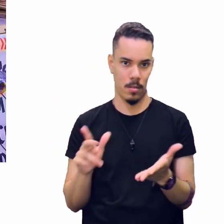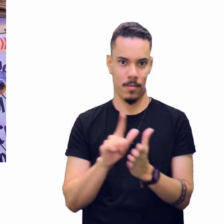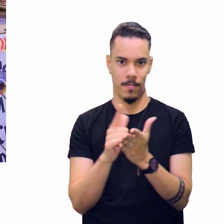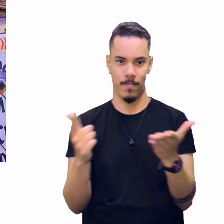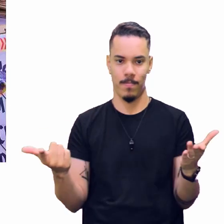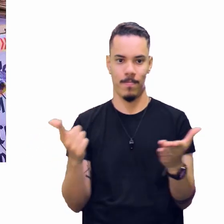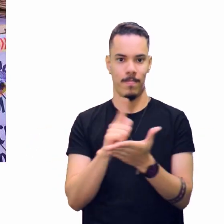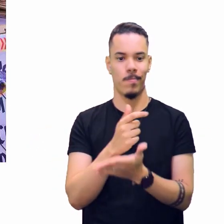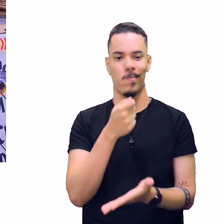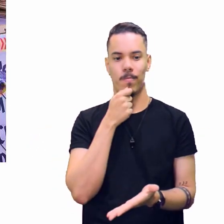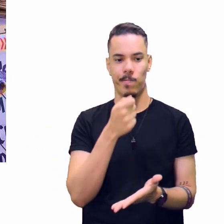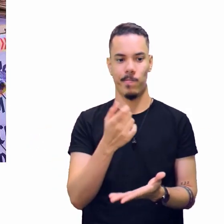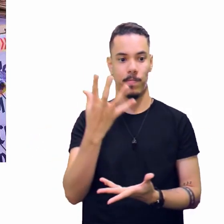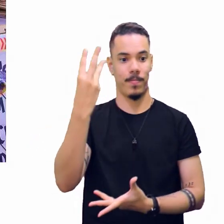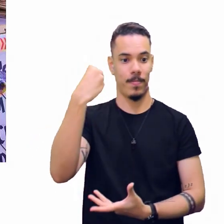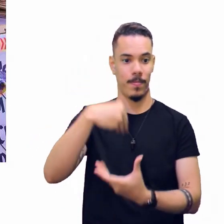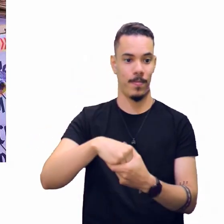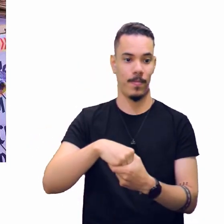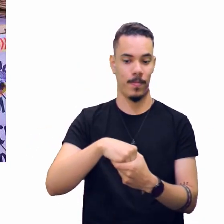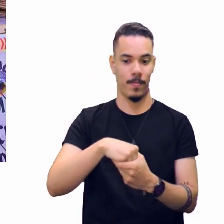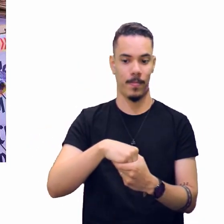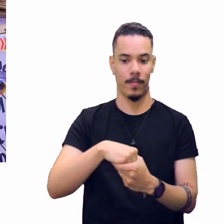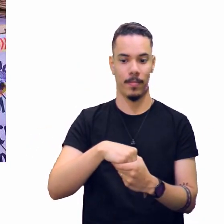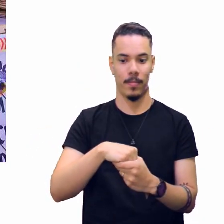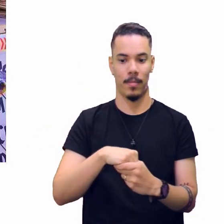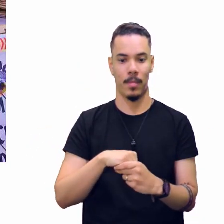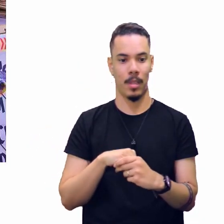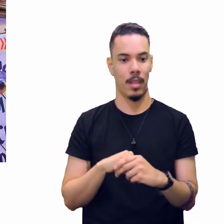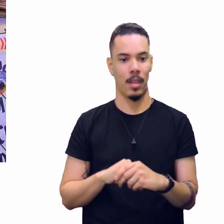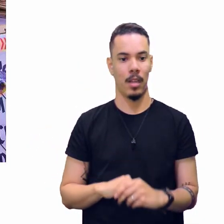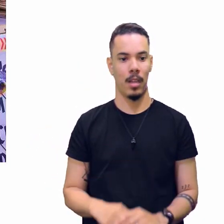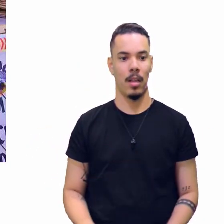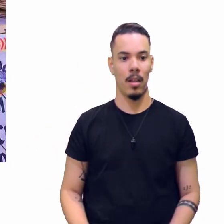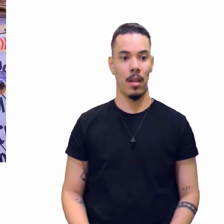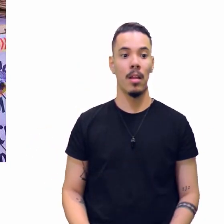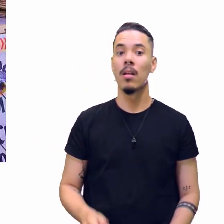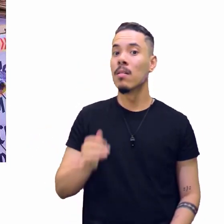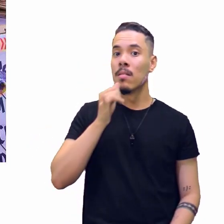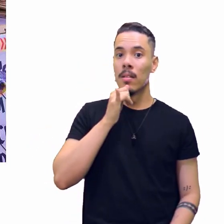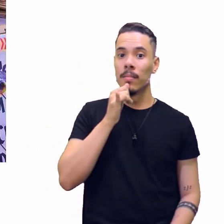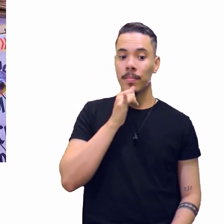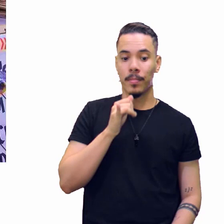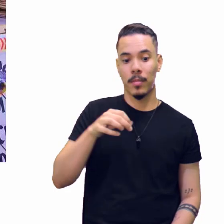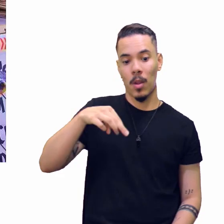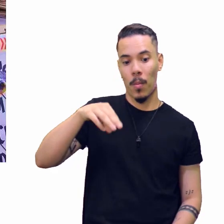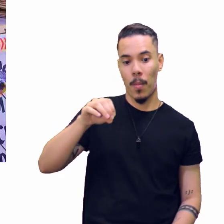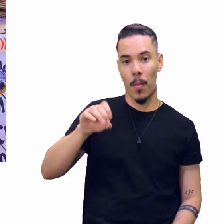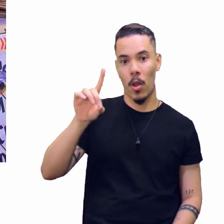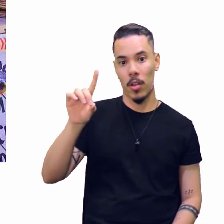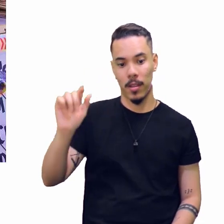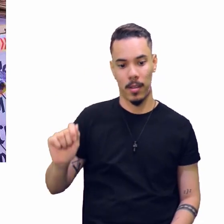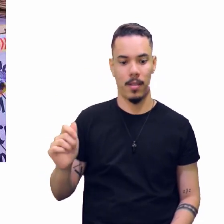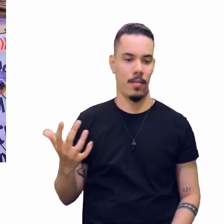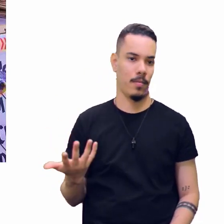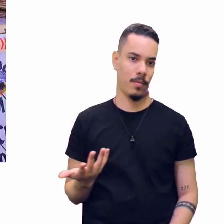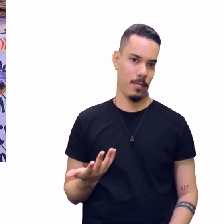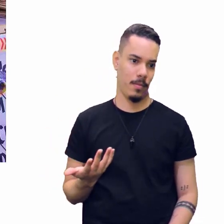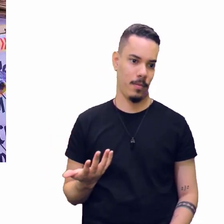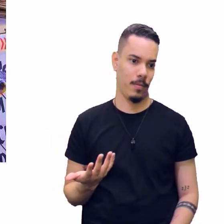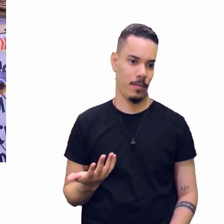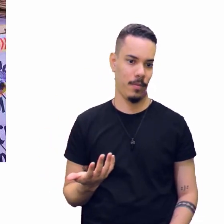No meio da moda, tem reportagem para quem gosta desse